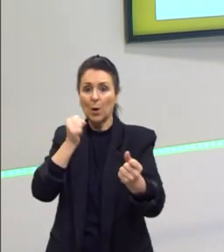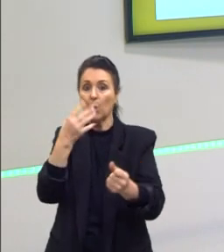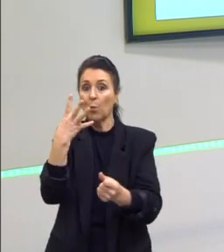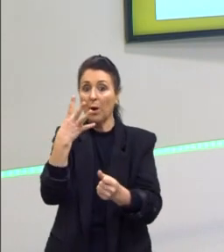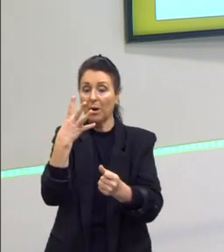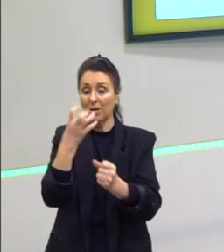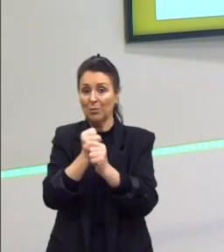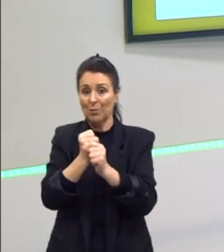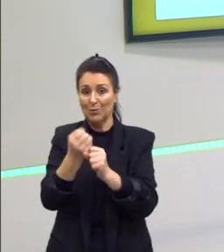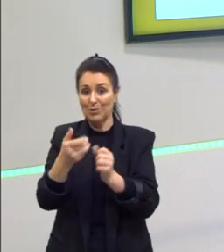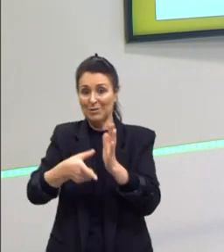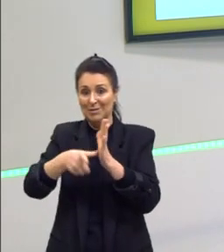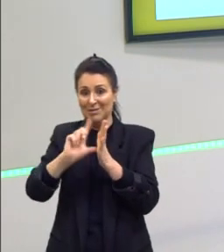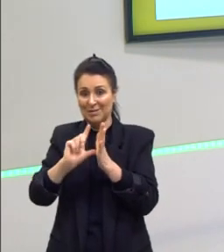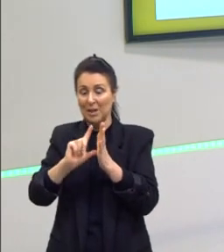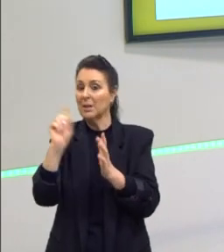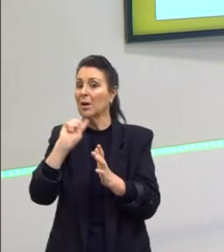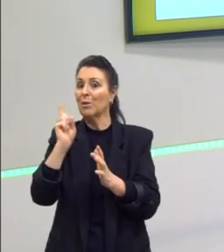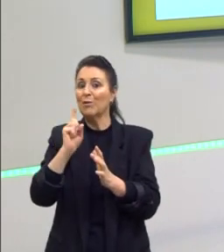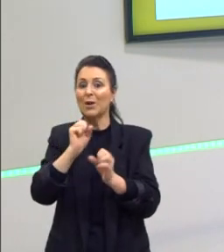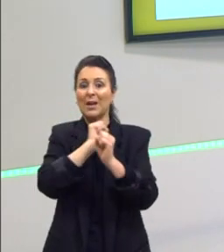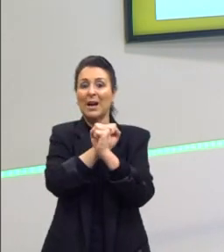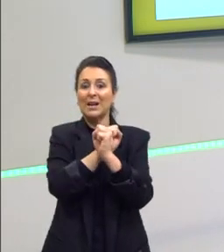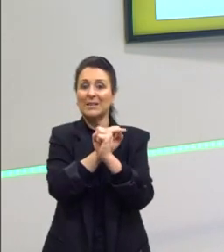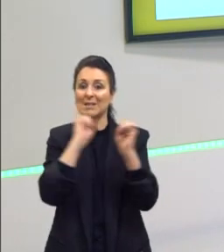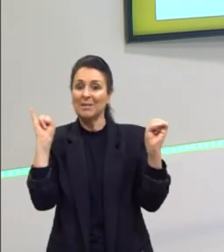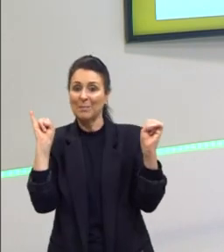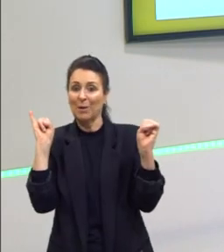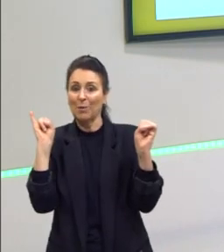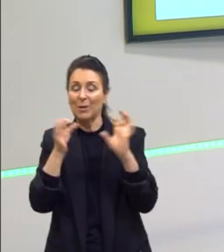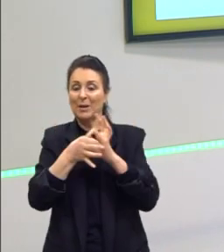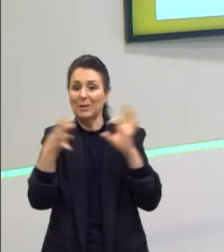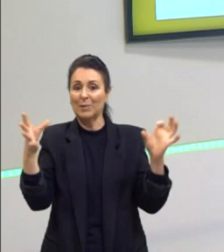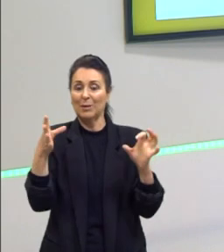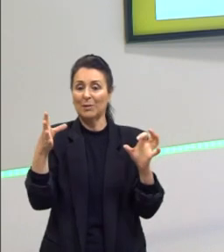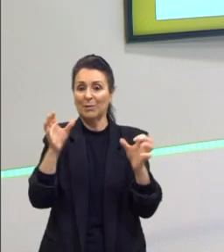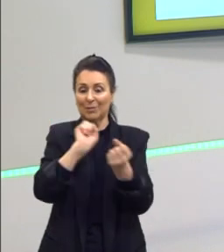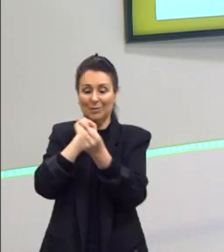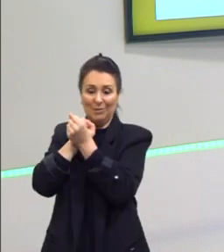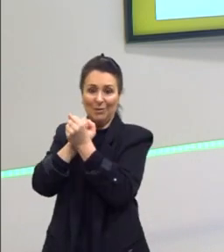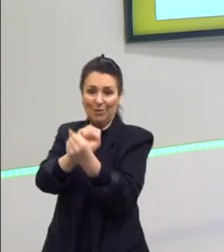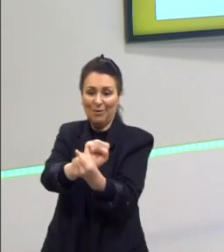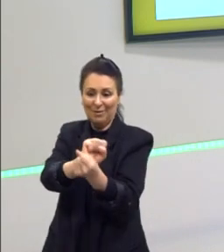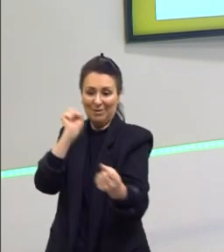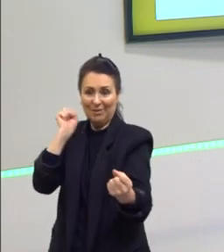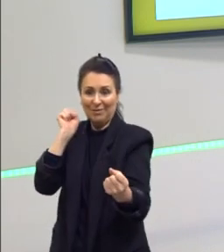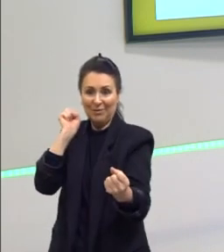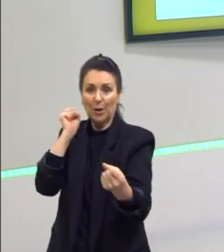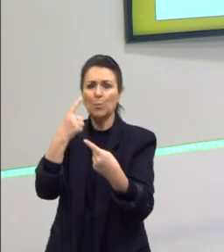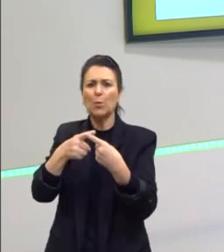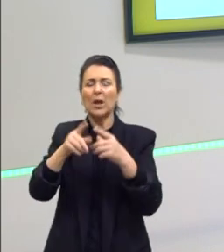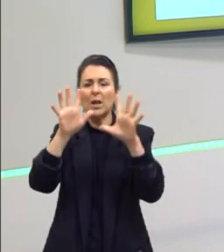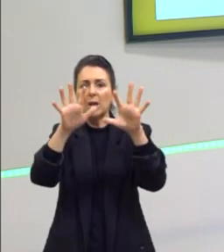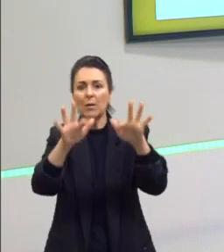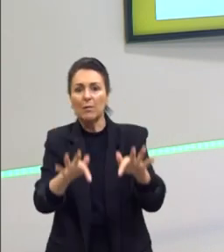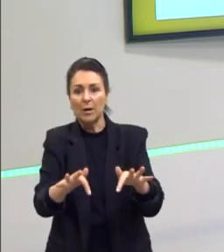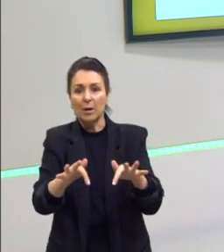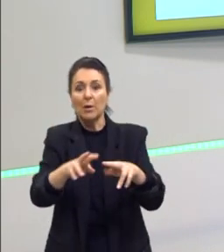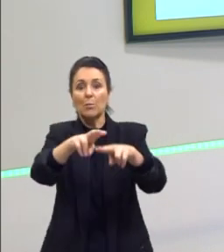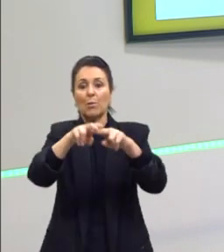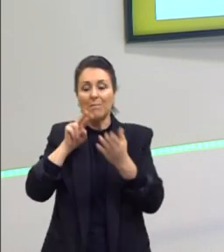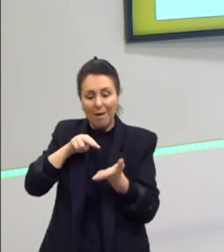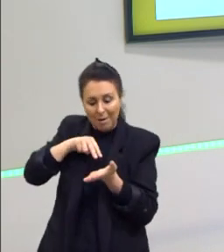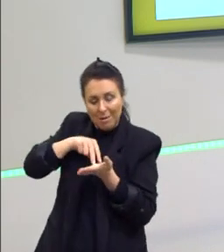Então, quando a gente diz que não veio pelas mãos de Isabel, a gente quer dizer o quê? Que a escravidão, ela só terminou por causa dessa resistência,